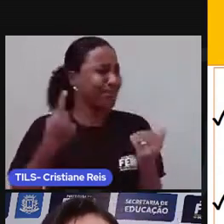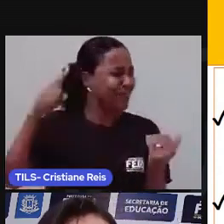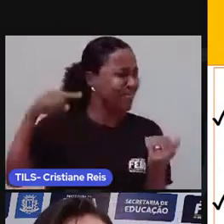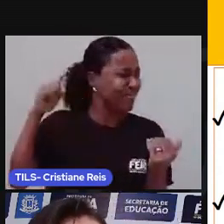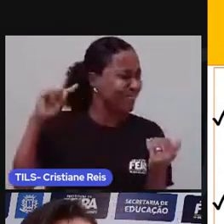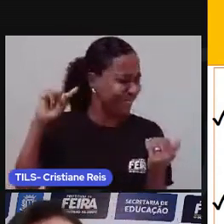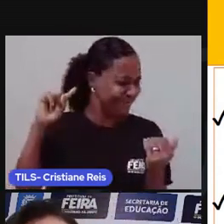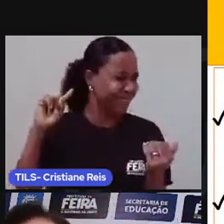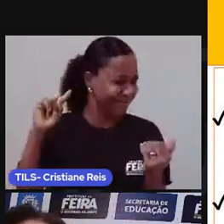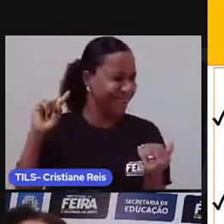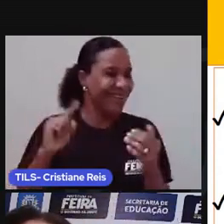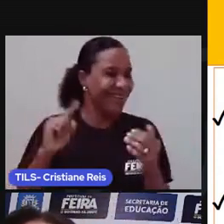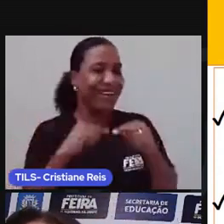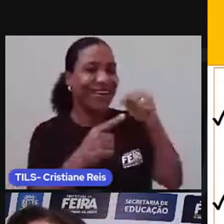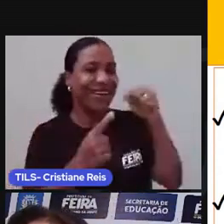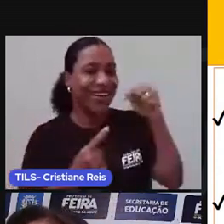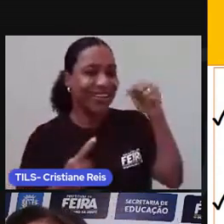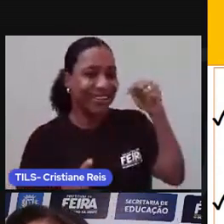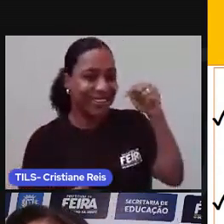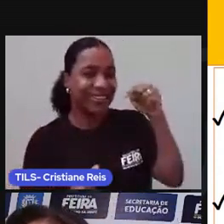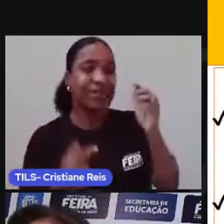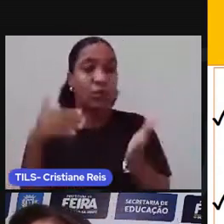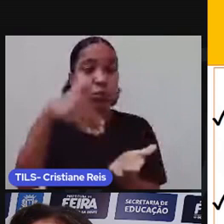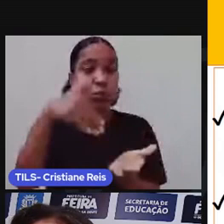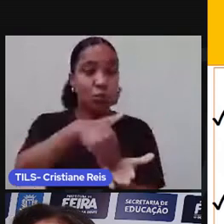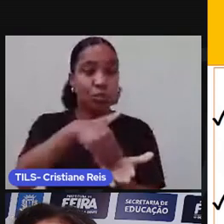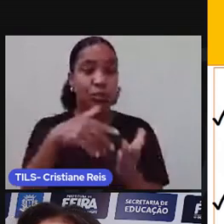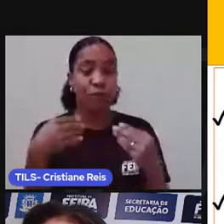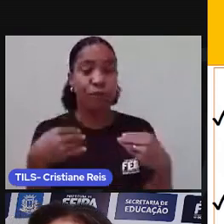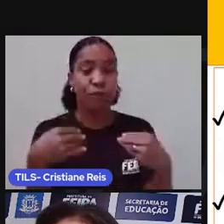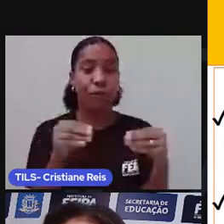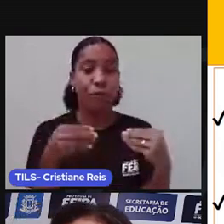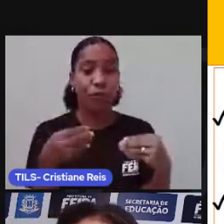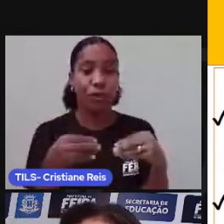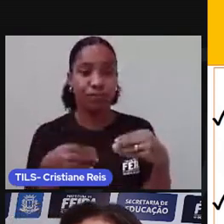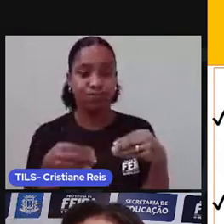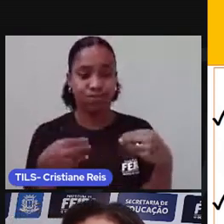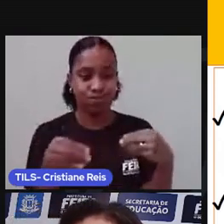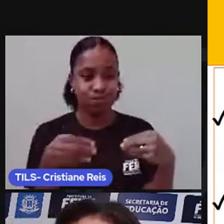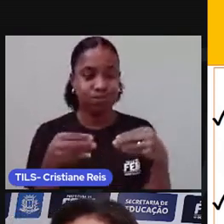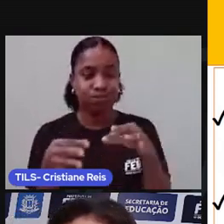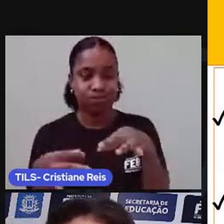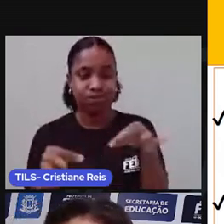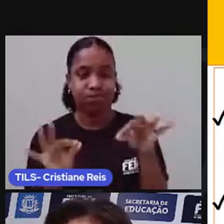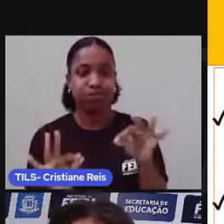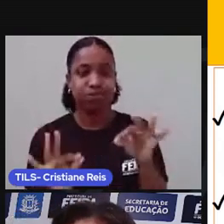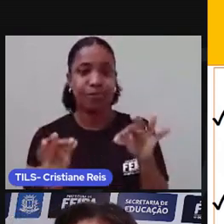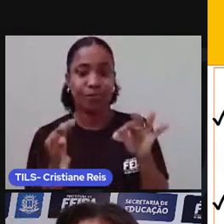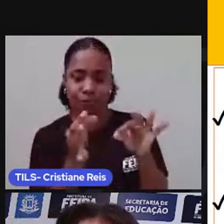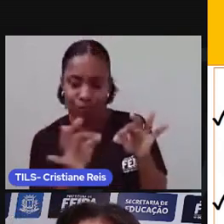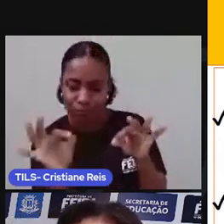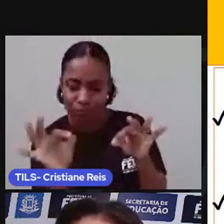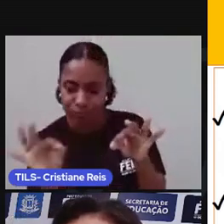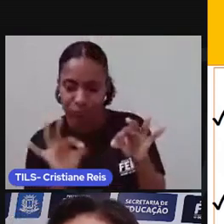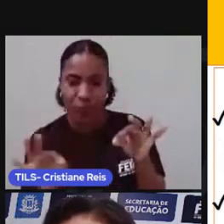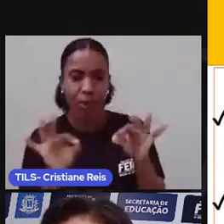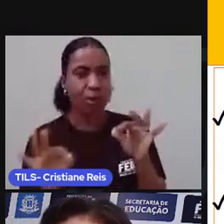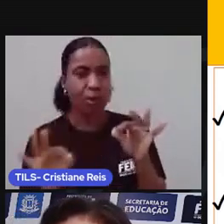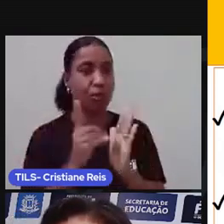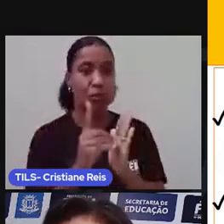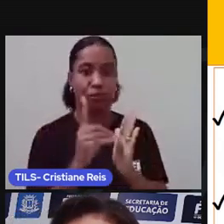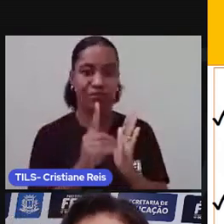caderninho, lá no final, na última matéria, eu colocava um dicionário próprio. organizava um